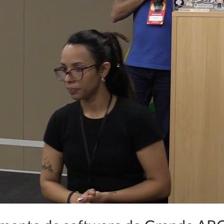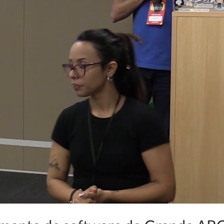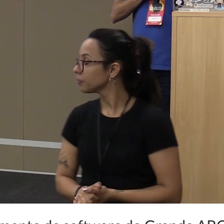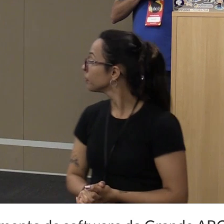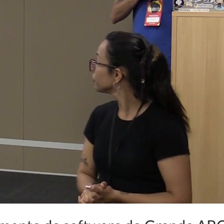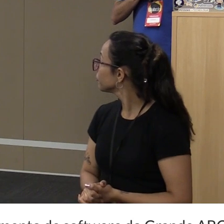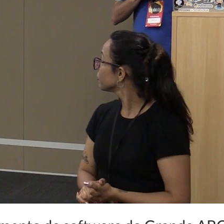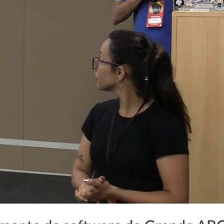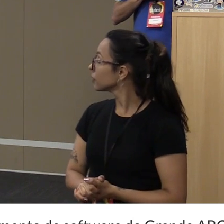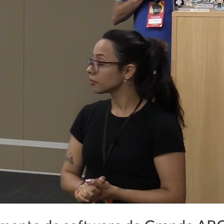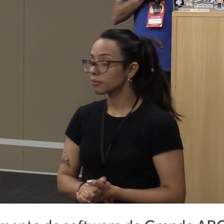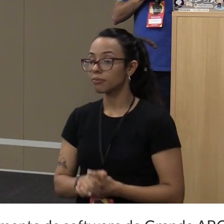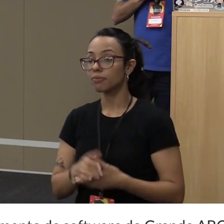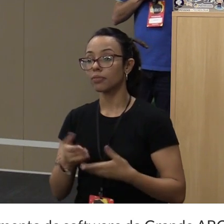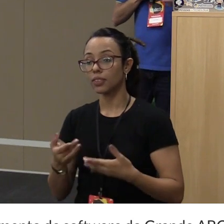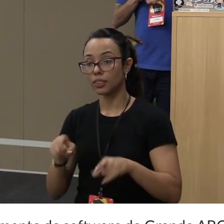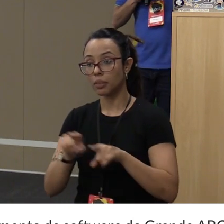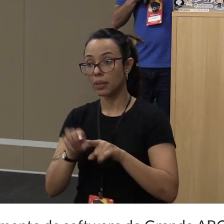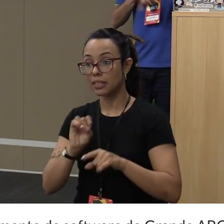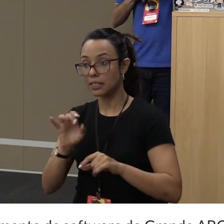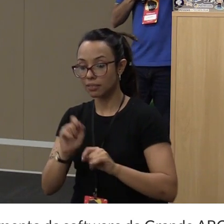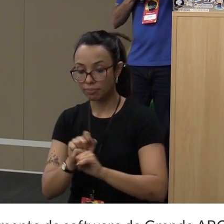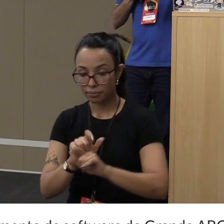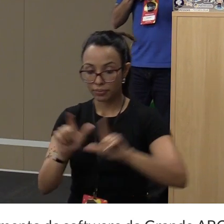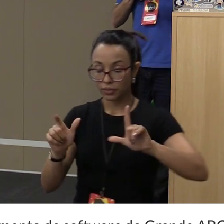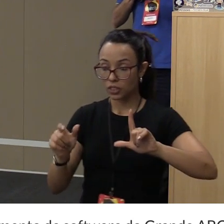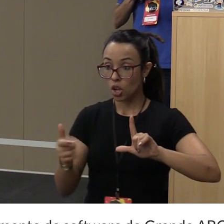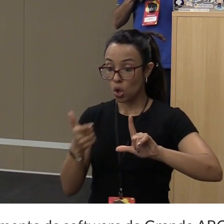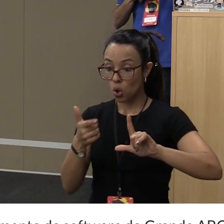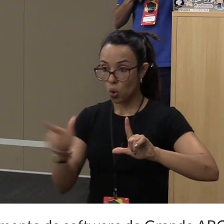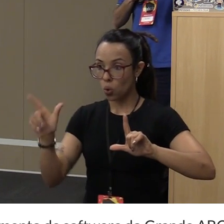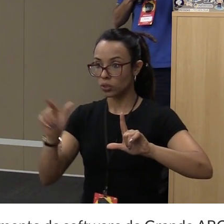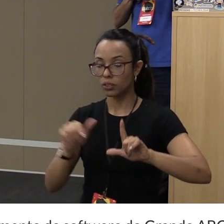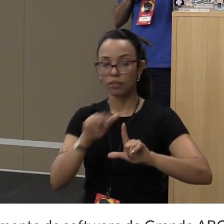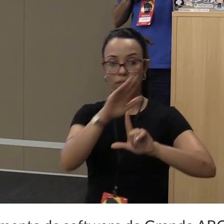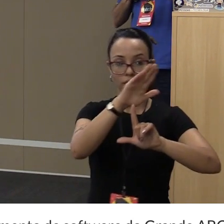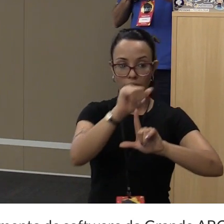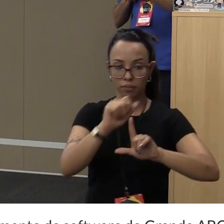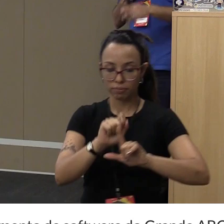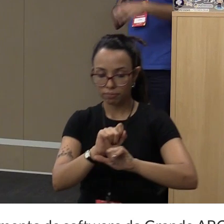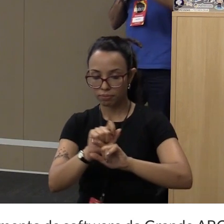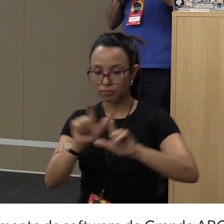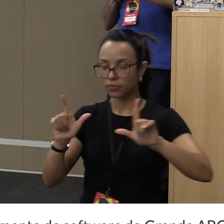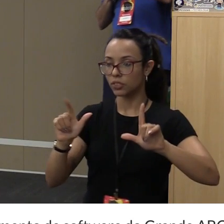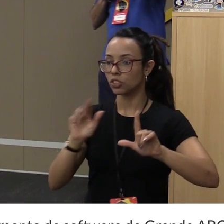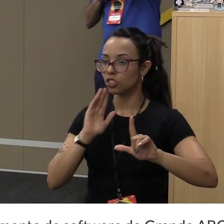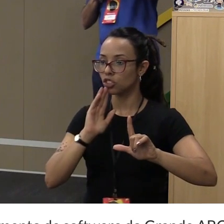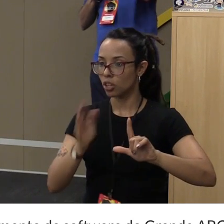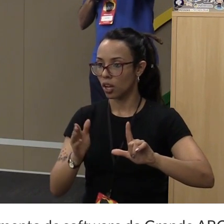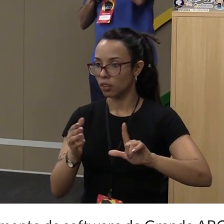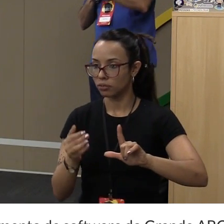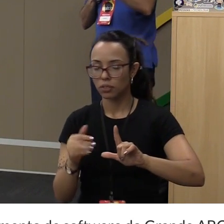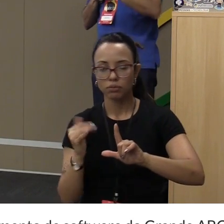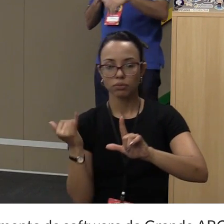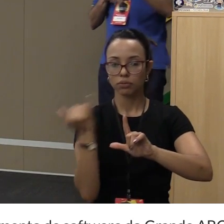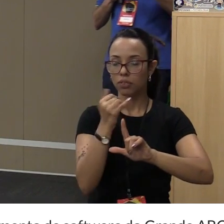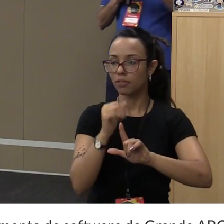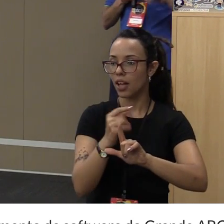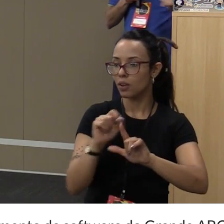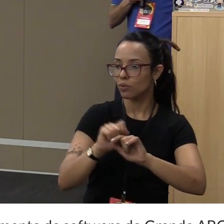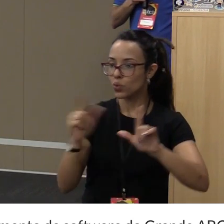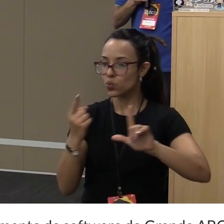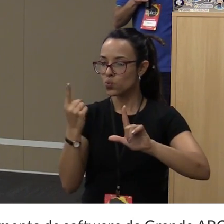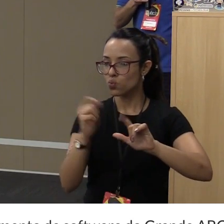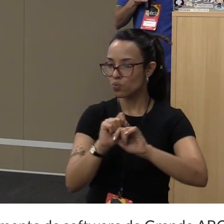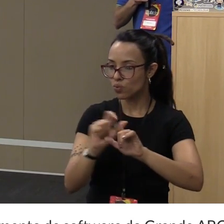E, se tiver uma próxima página, ele vai fazer uma chamada para a próxima página. Para ir lá, página 1, página 2, 3, até